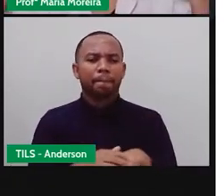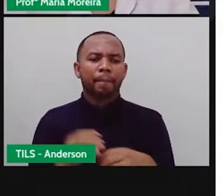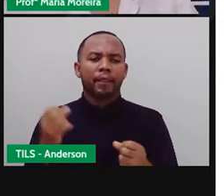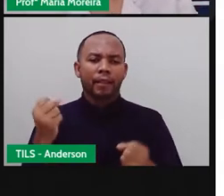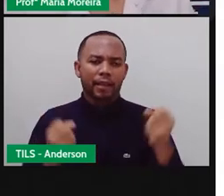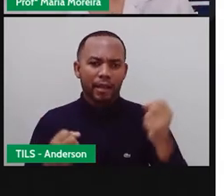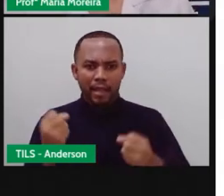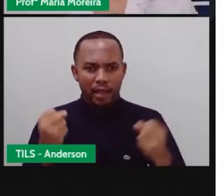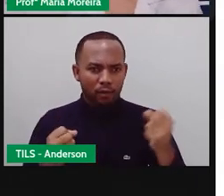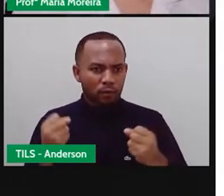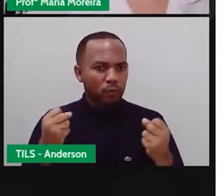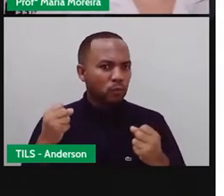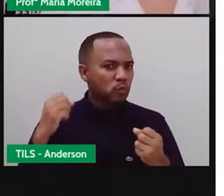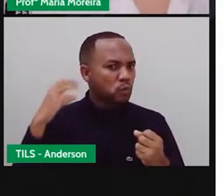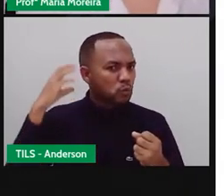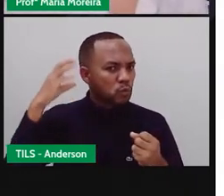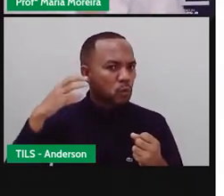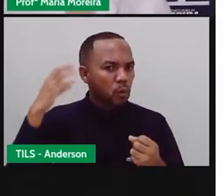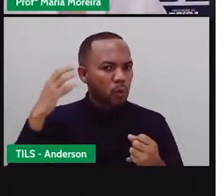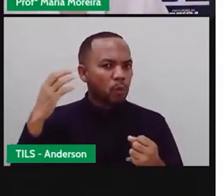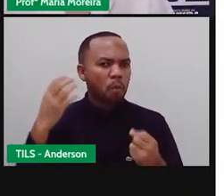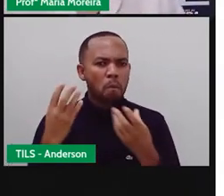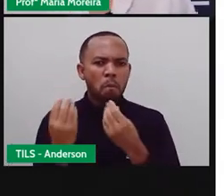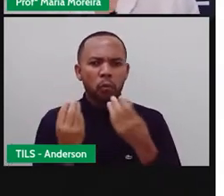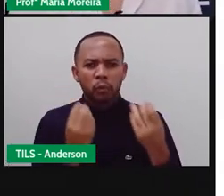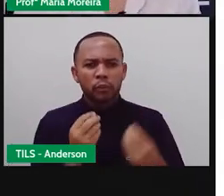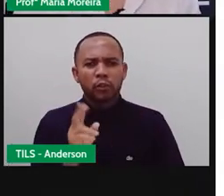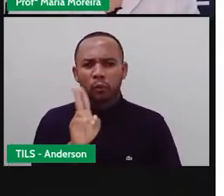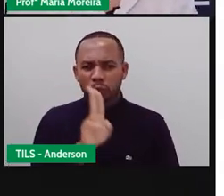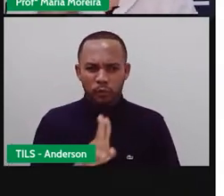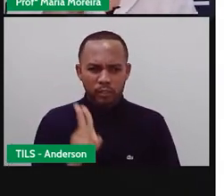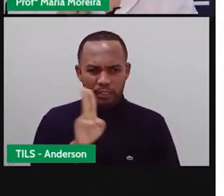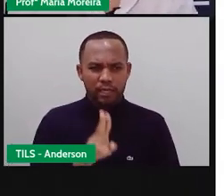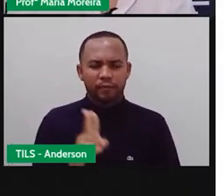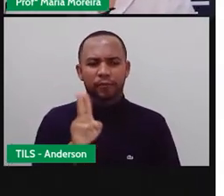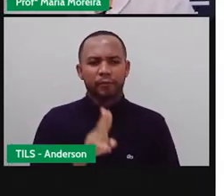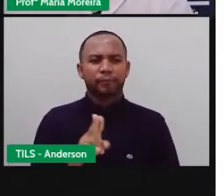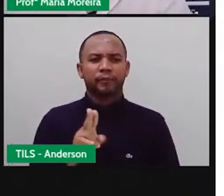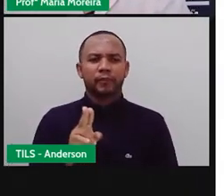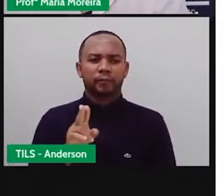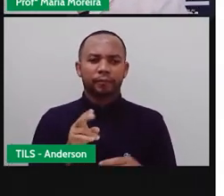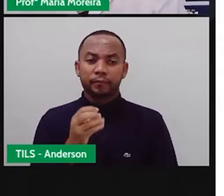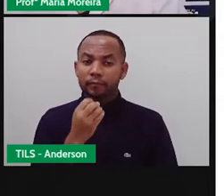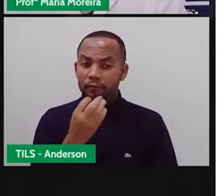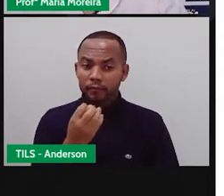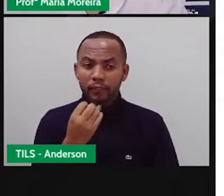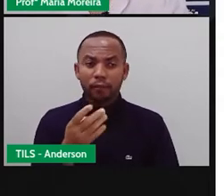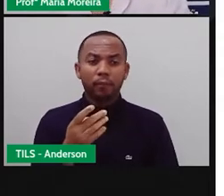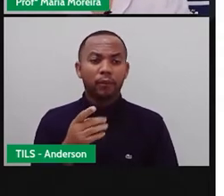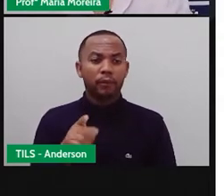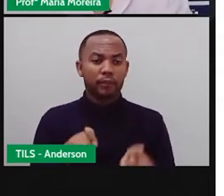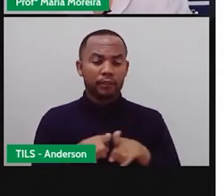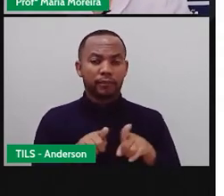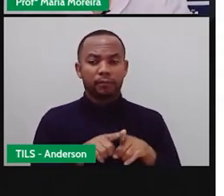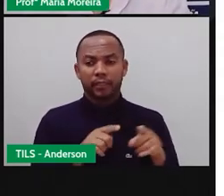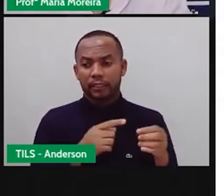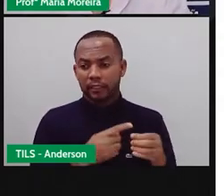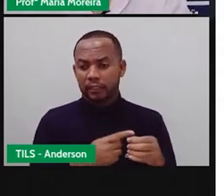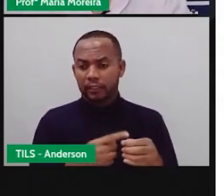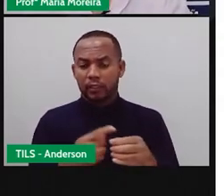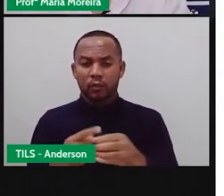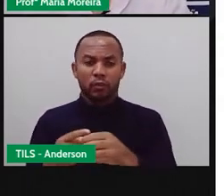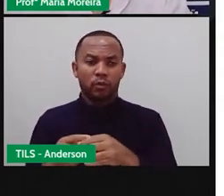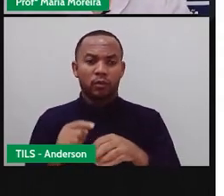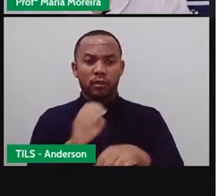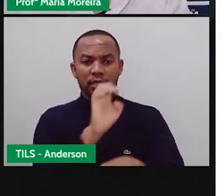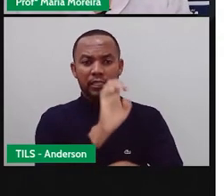é muito utilizado, né? Mesmo aí, sendo uma característica mais do que do interior do Estado,